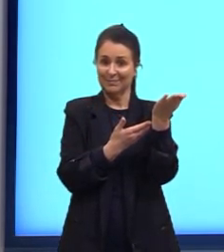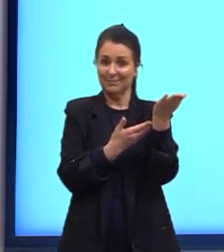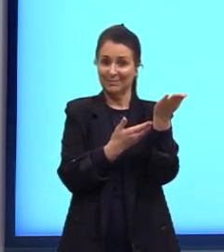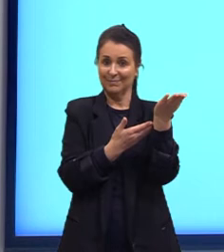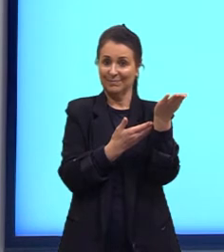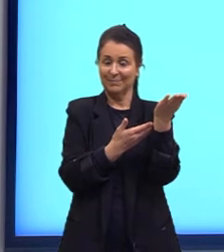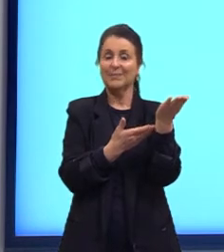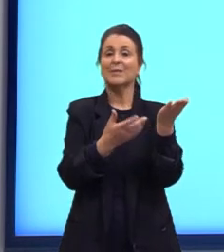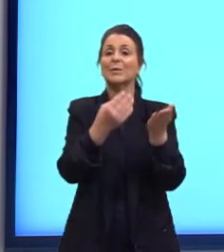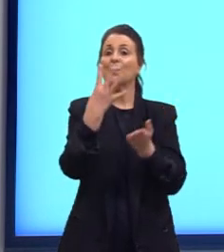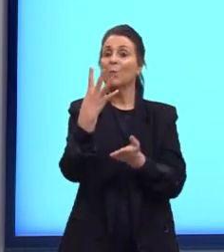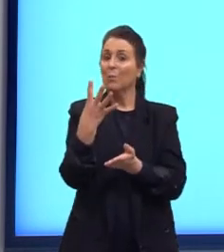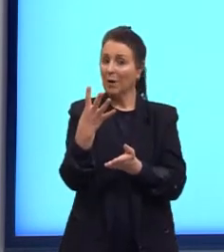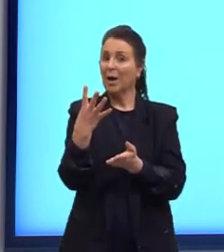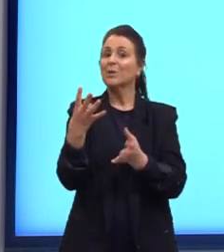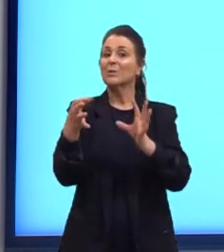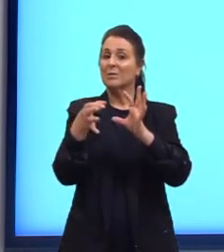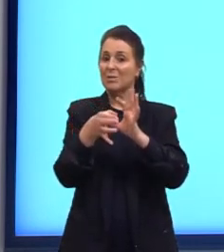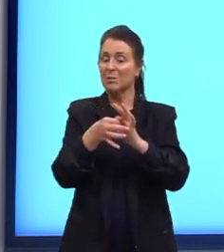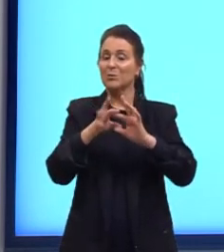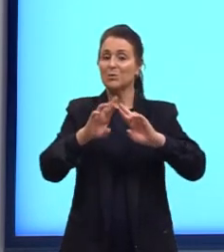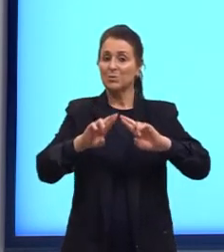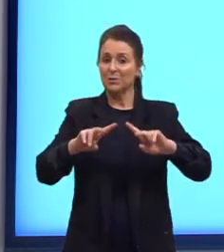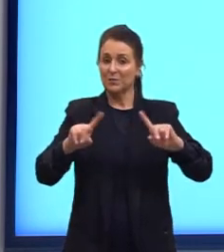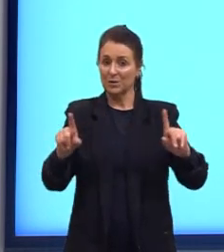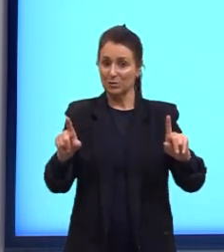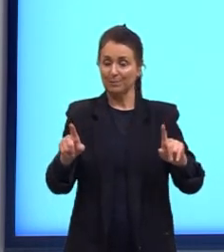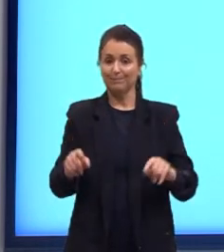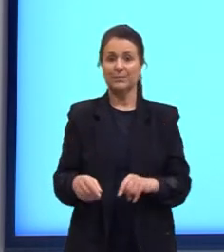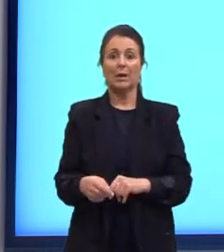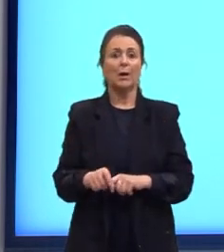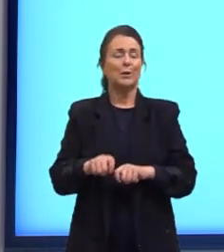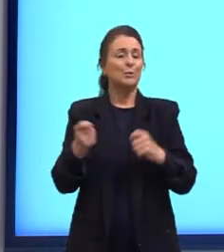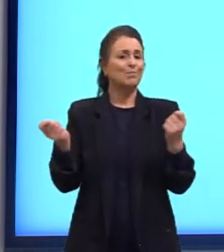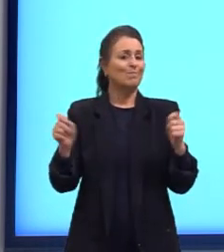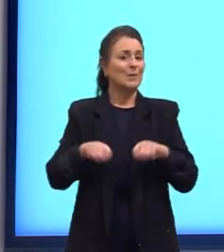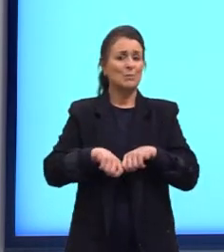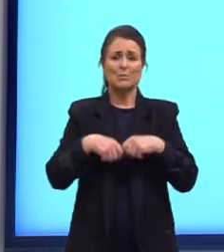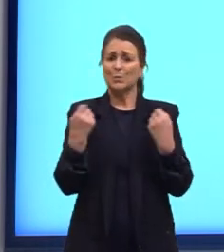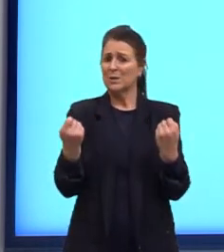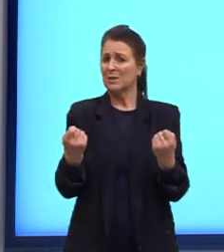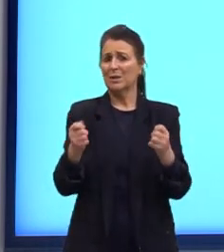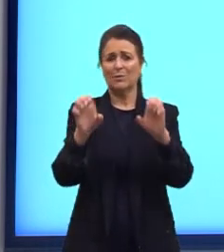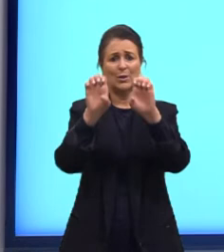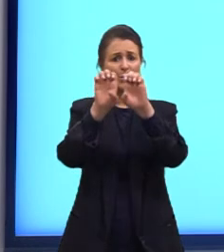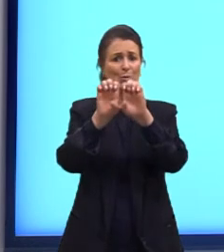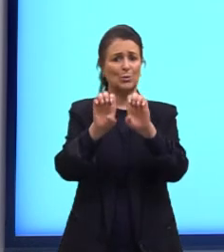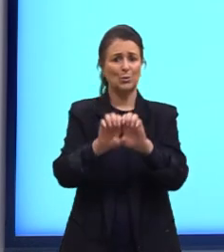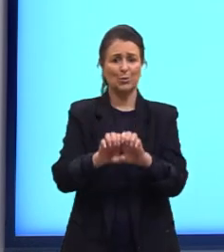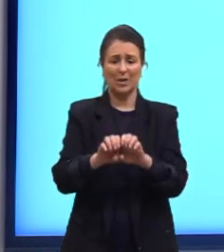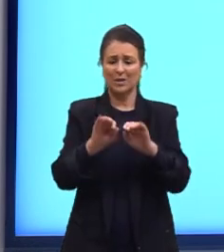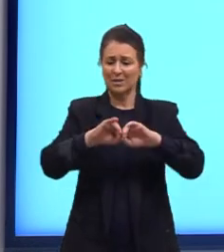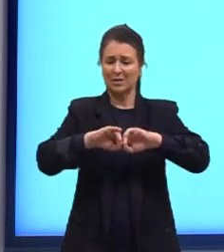Então, são quatro ligantes diferentes. Não é possível dividir essa estrutura em duas partes iguais.